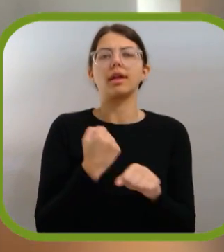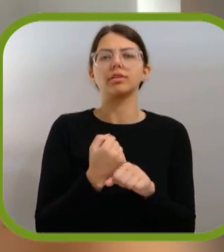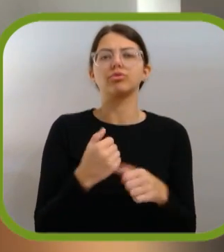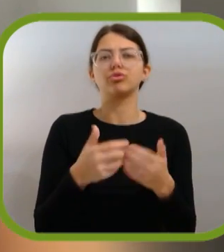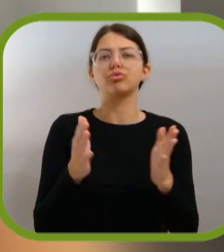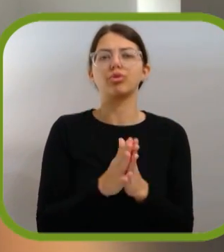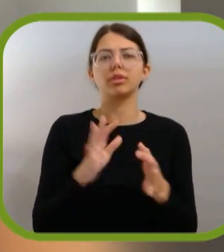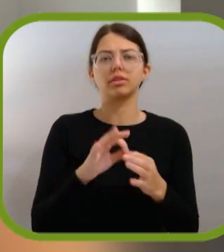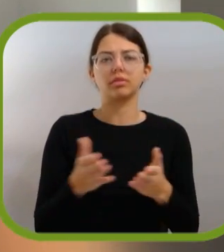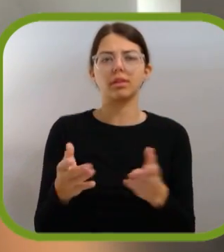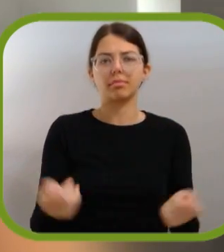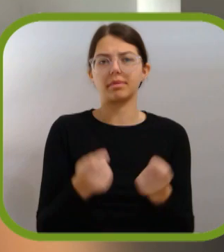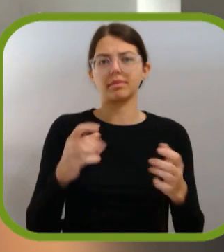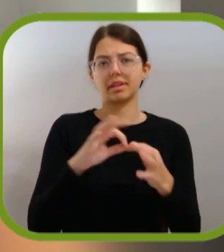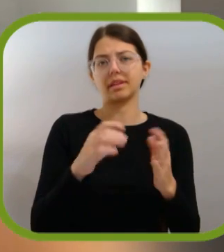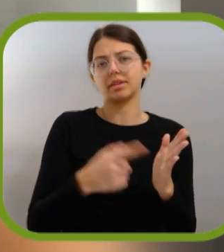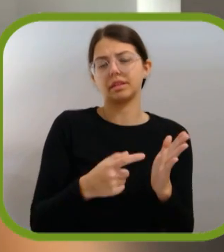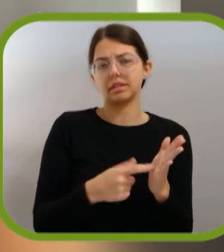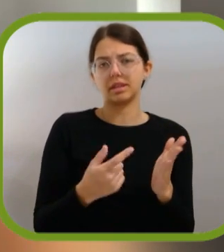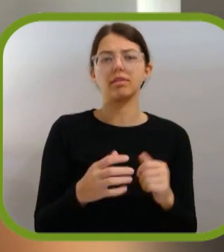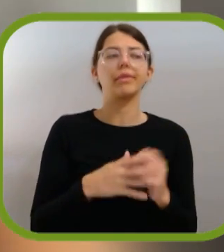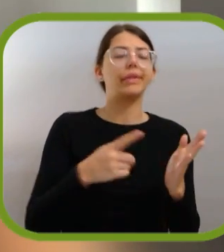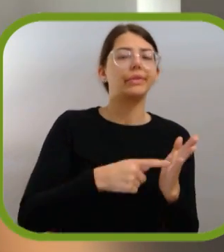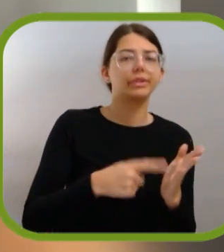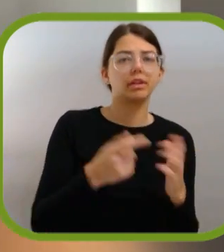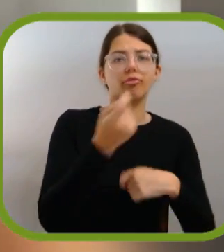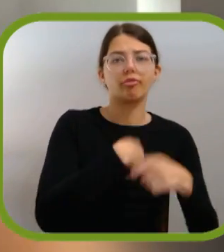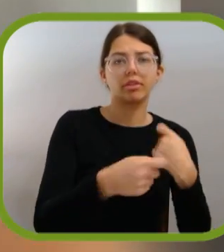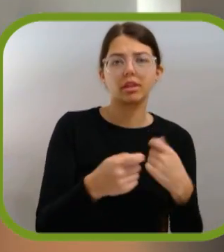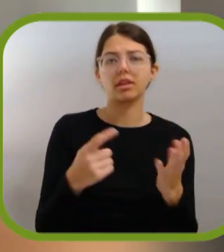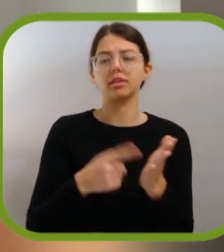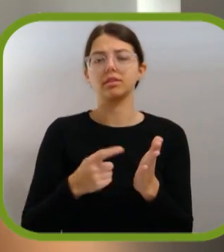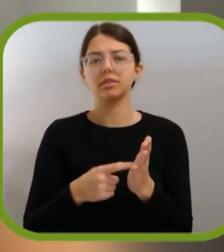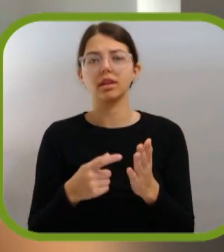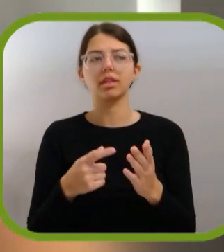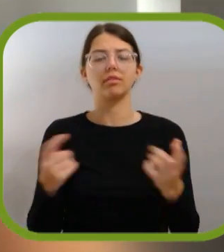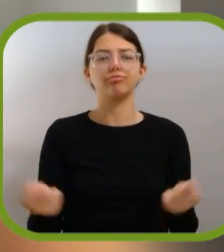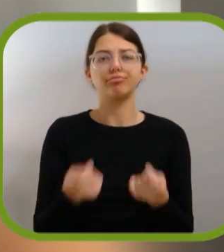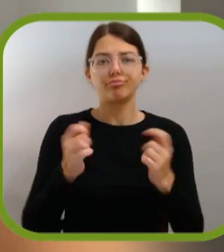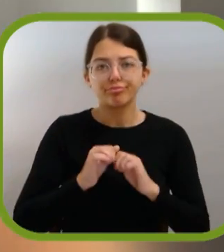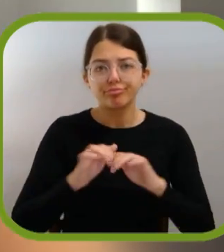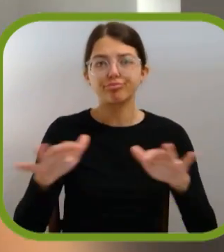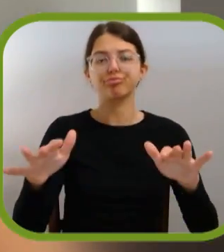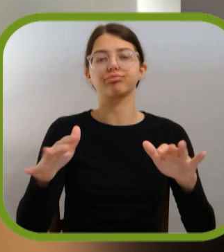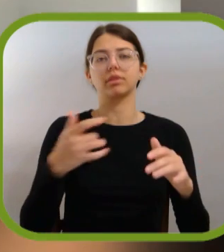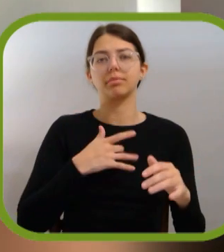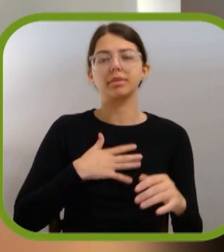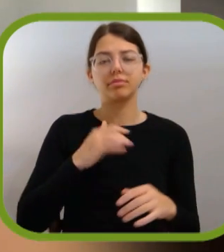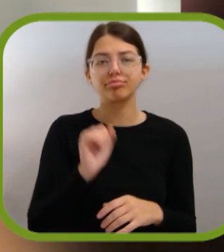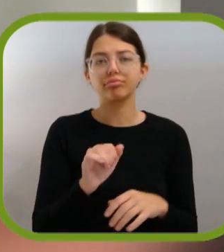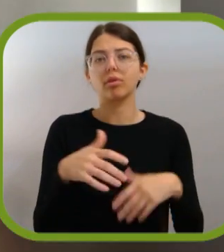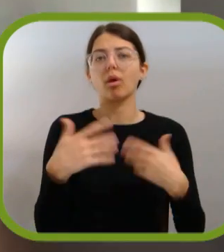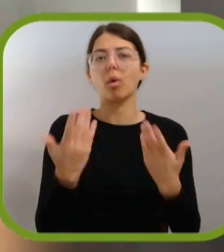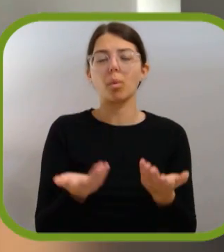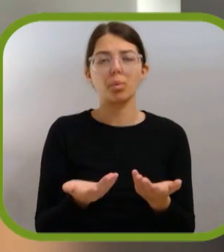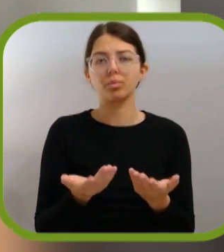todas as ações que são tomadas em marketing estão pouco associadas à necessidade, seja à necessidade de venda de um produto, seja à necessidade de promoção de algo de